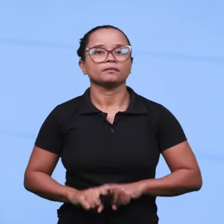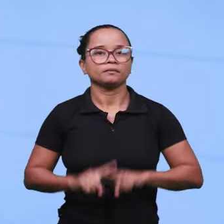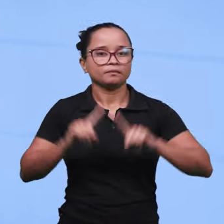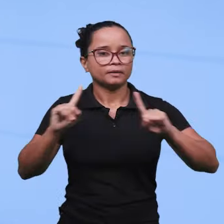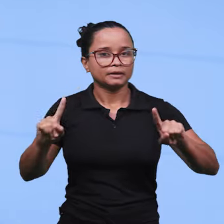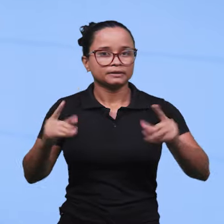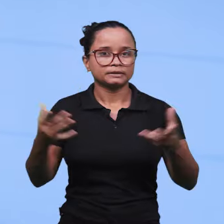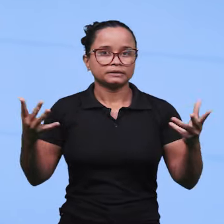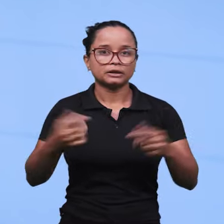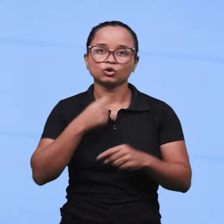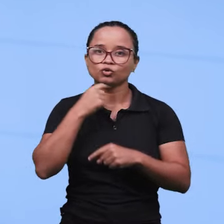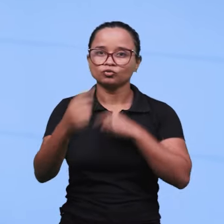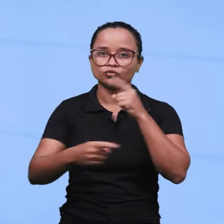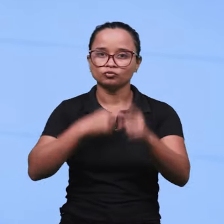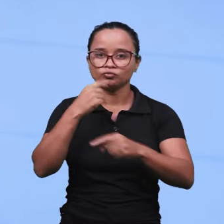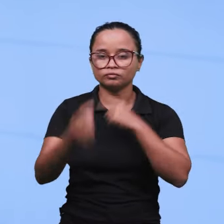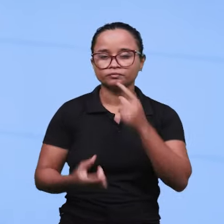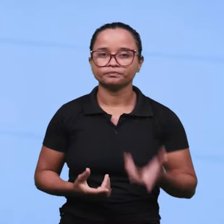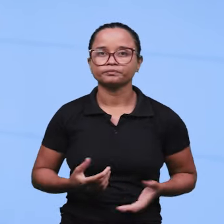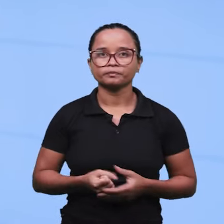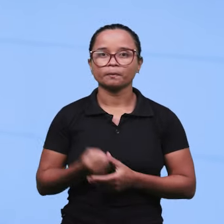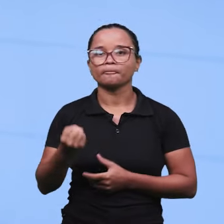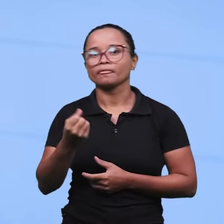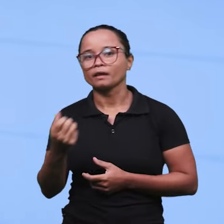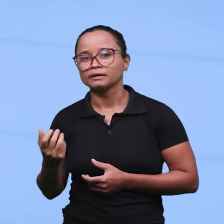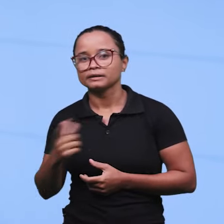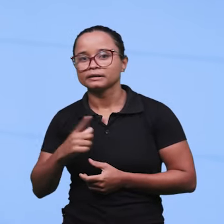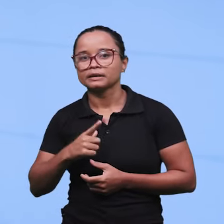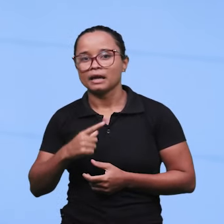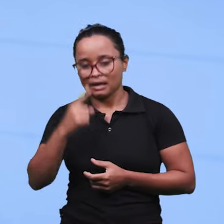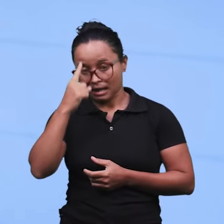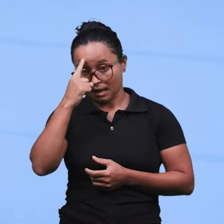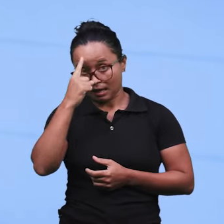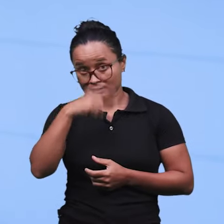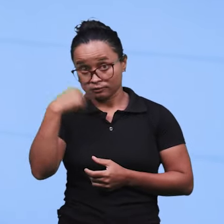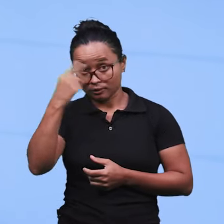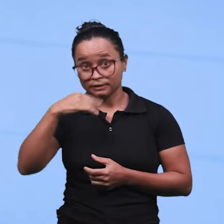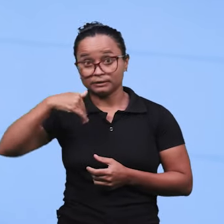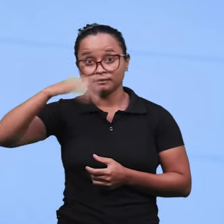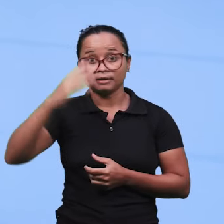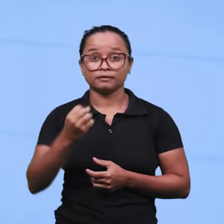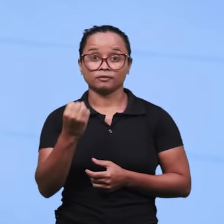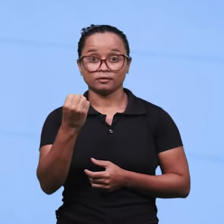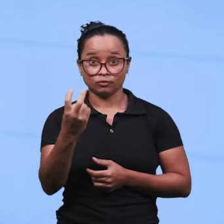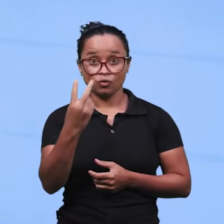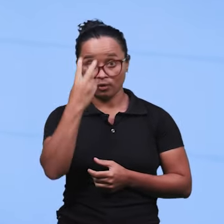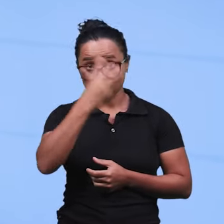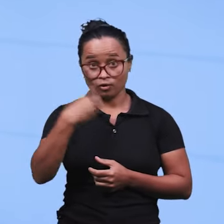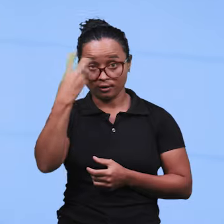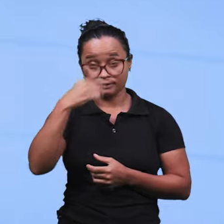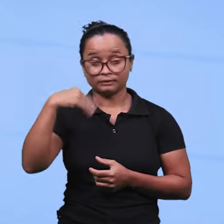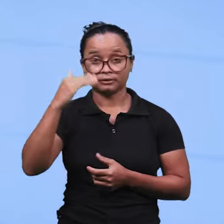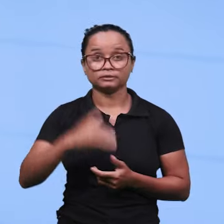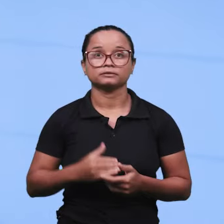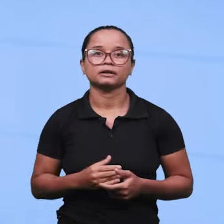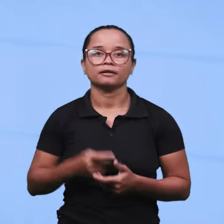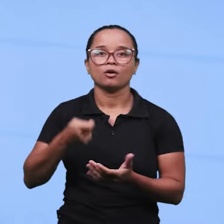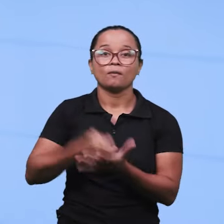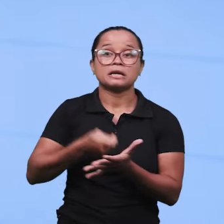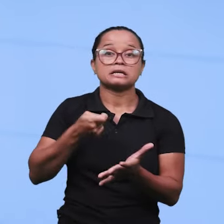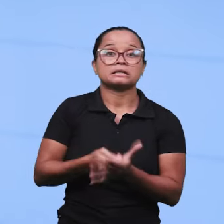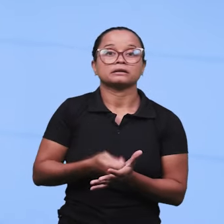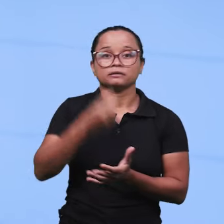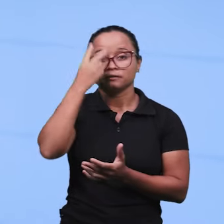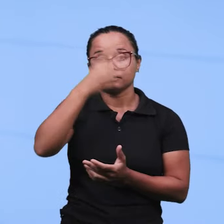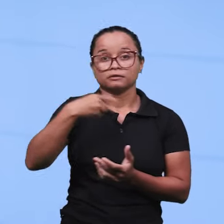Mas a grande dúvida deles, quantas horas extras, que são essas duas excedidas, é se ele é obrigado a fazer essas